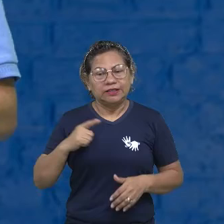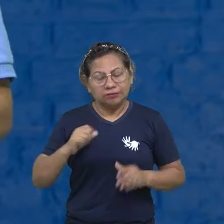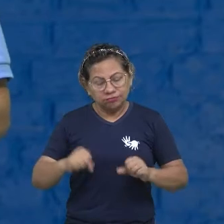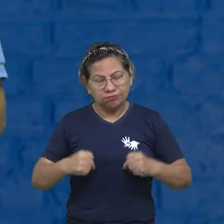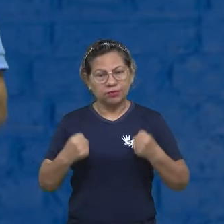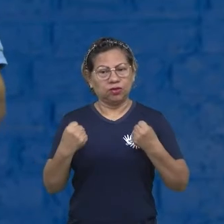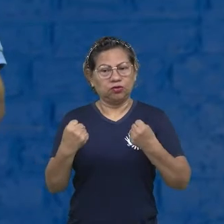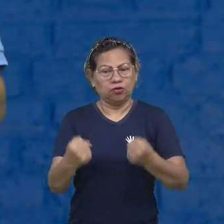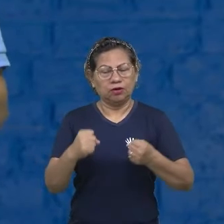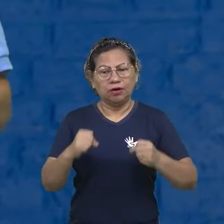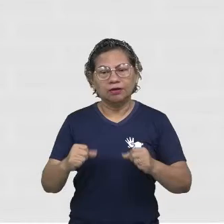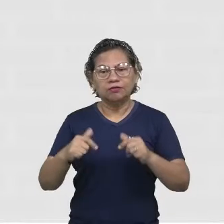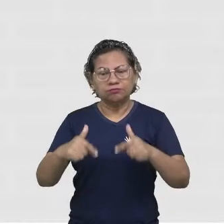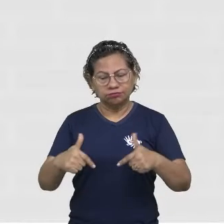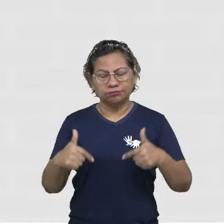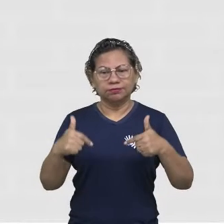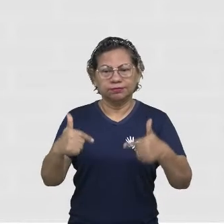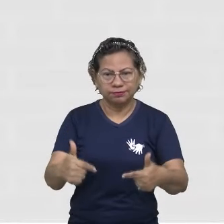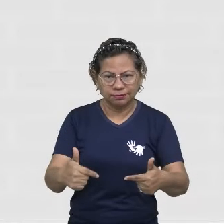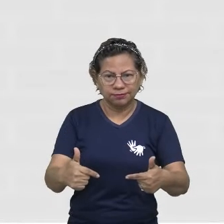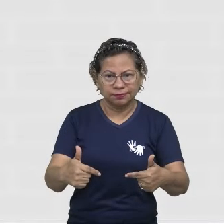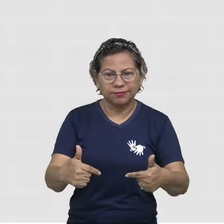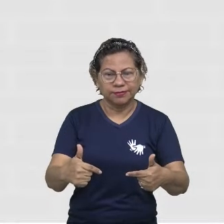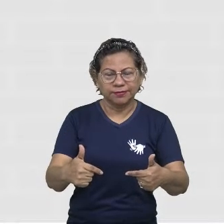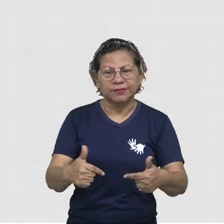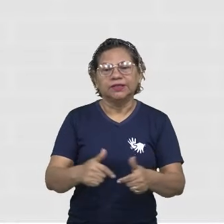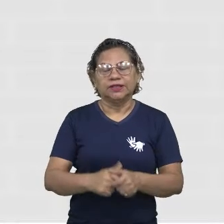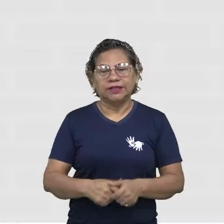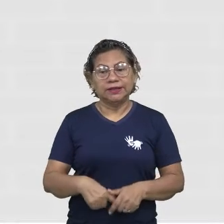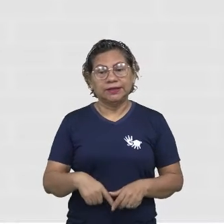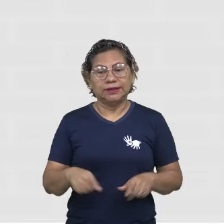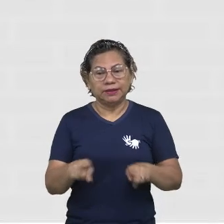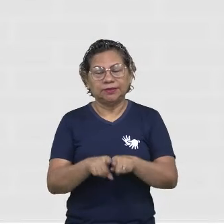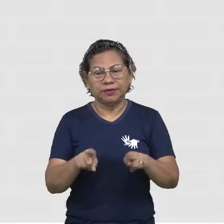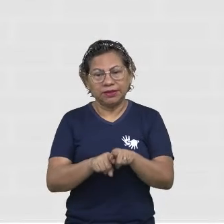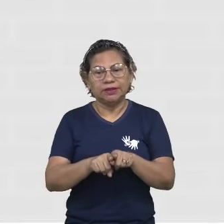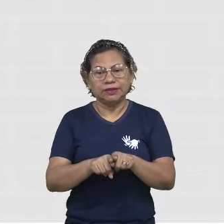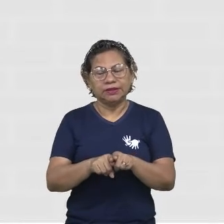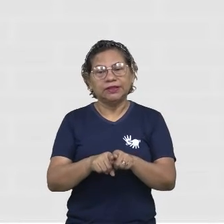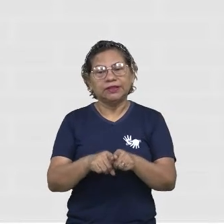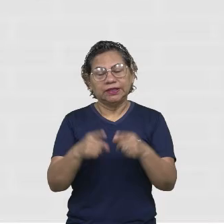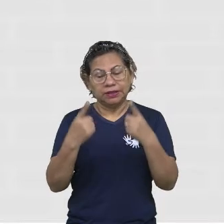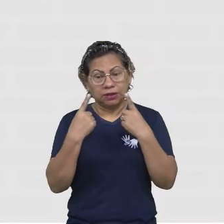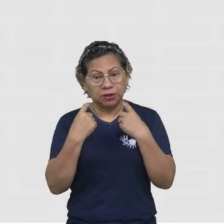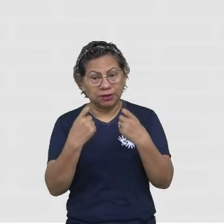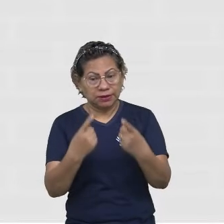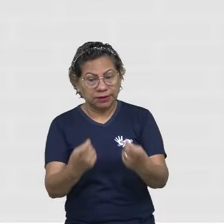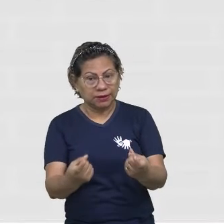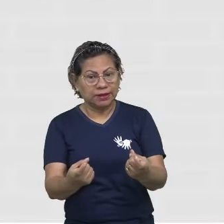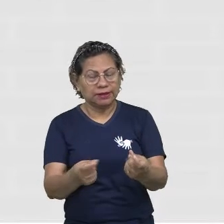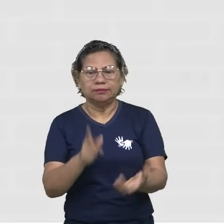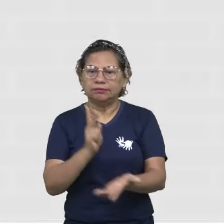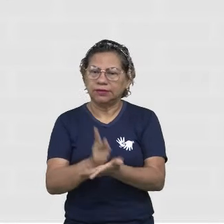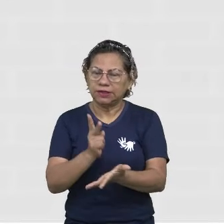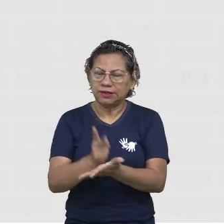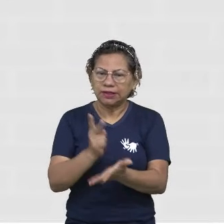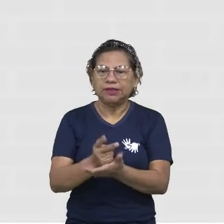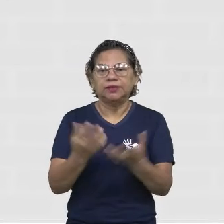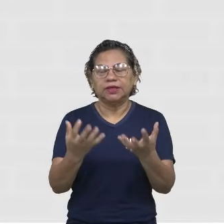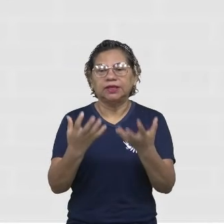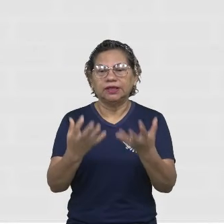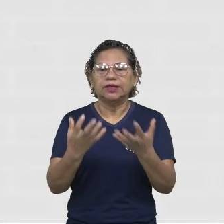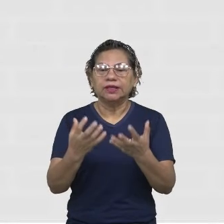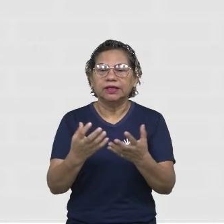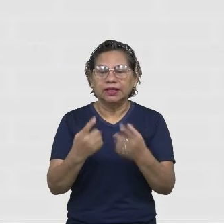social, gratidão, otimismo e curiosidade. Ser curioso, sempre querer saber mais.